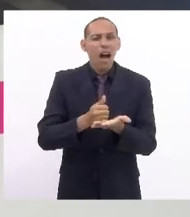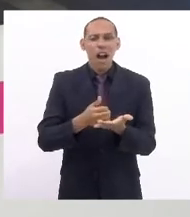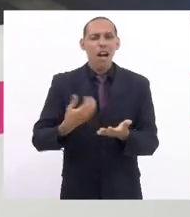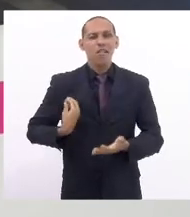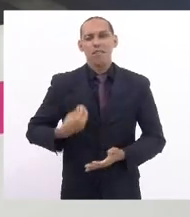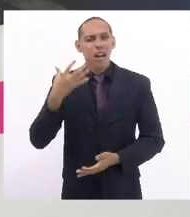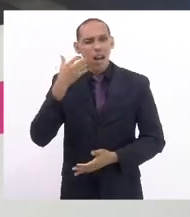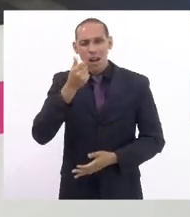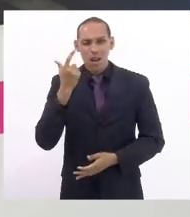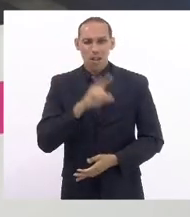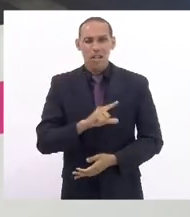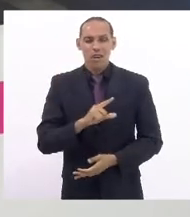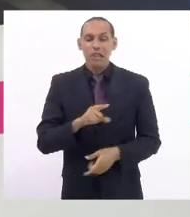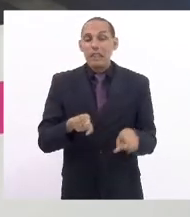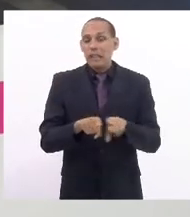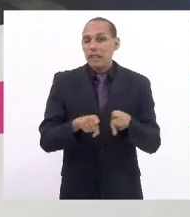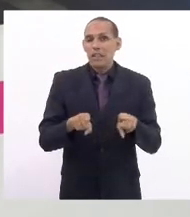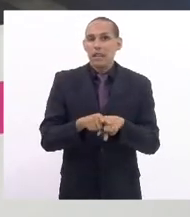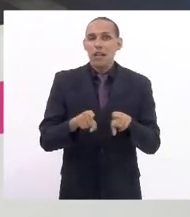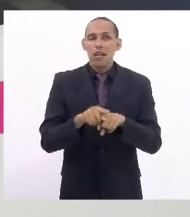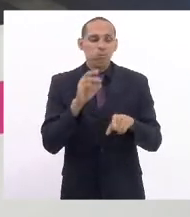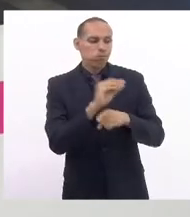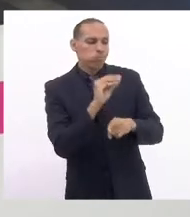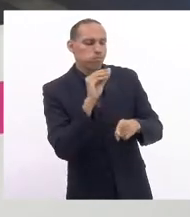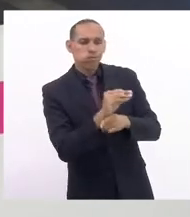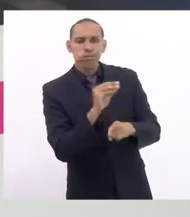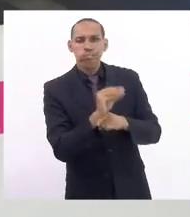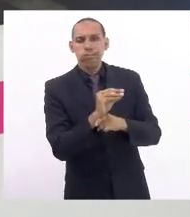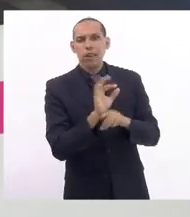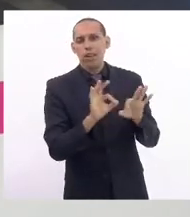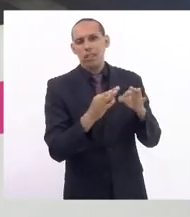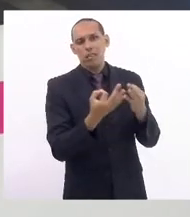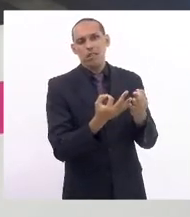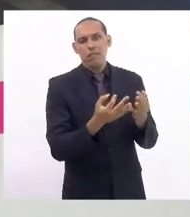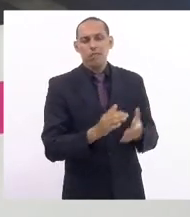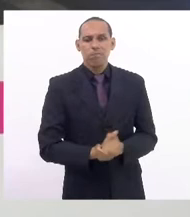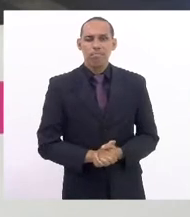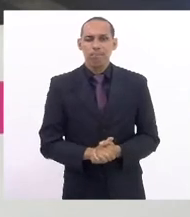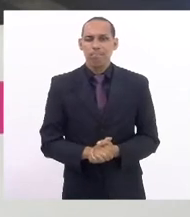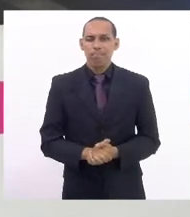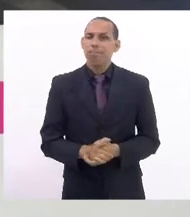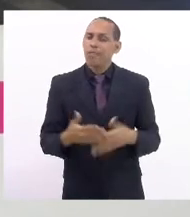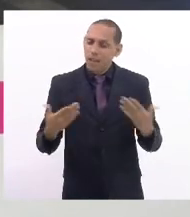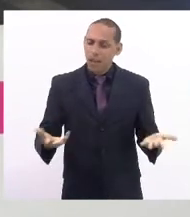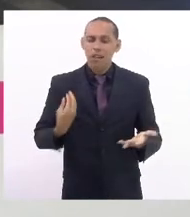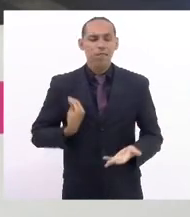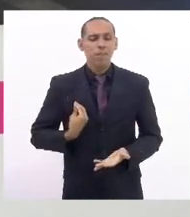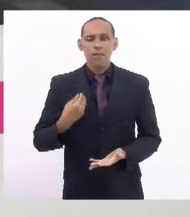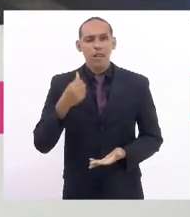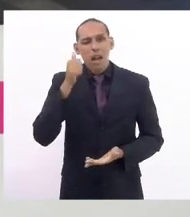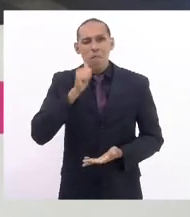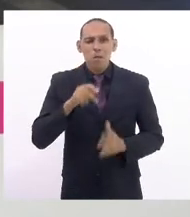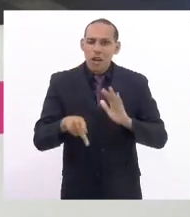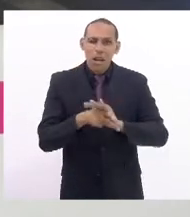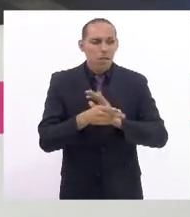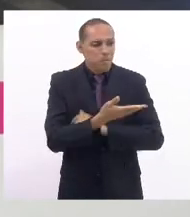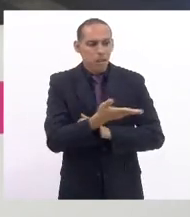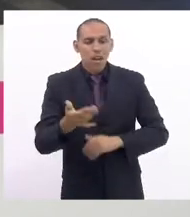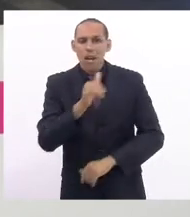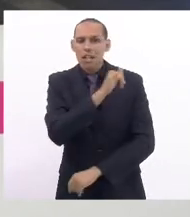e de garantir o sustento e alimentação das suas famílias essa é a condição das mulheres hoje no Rio de Janeiro